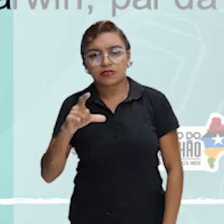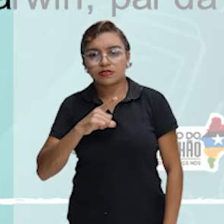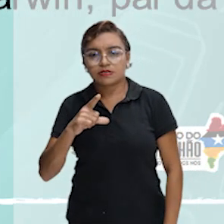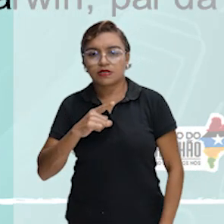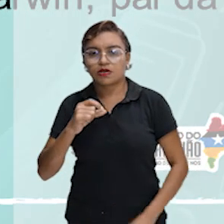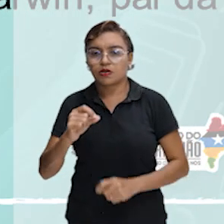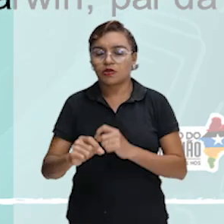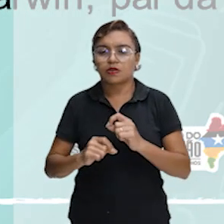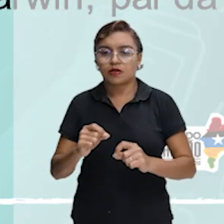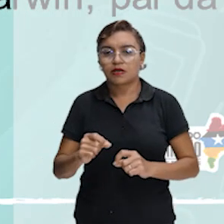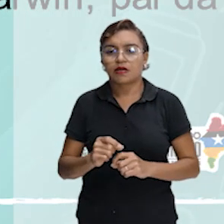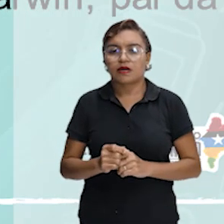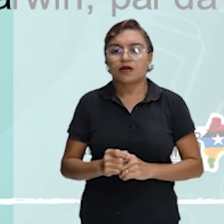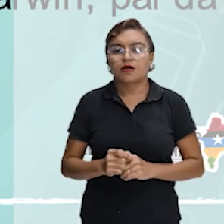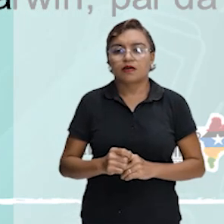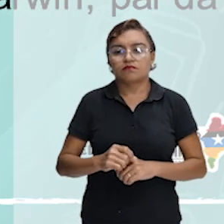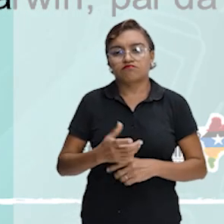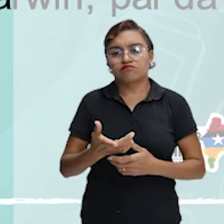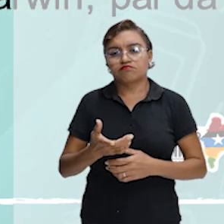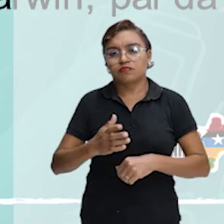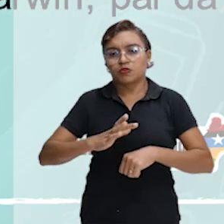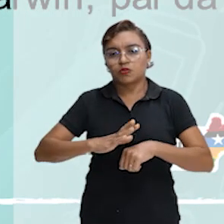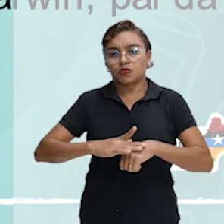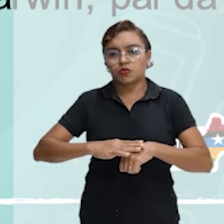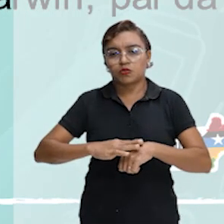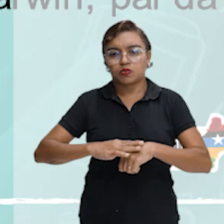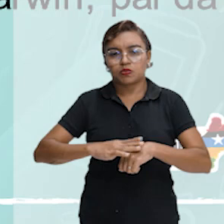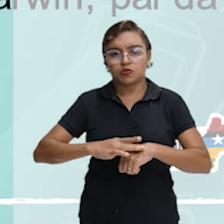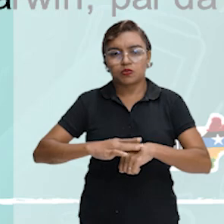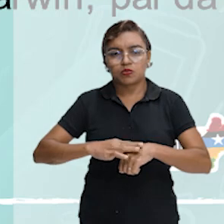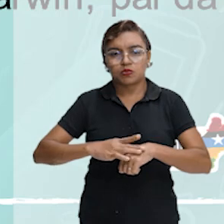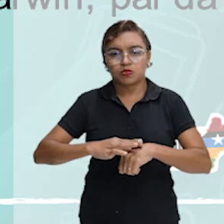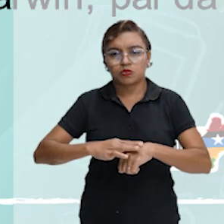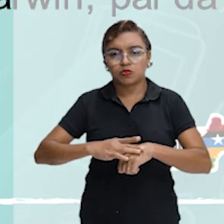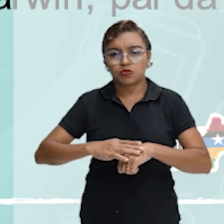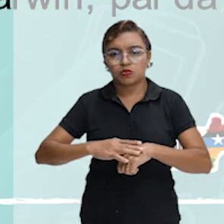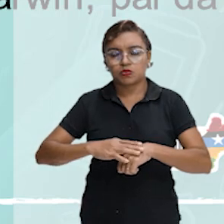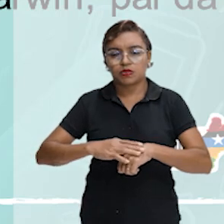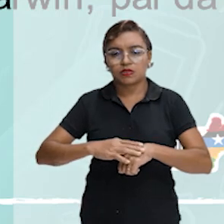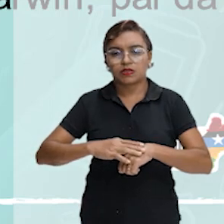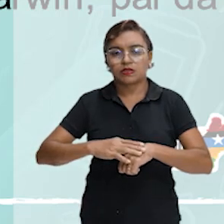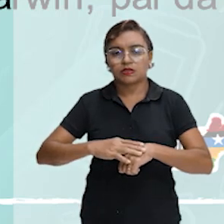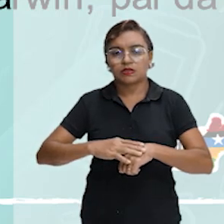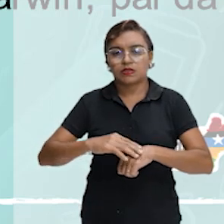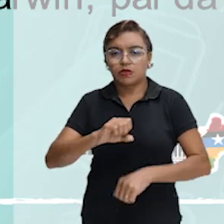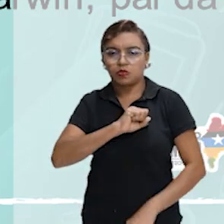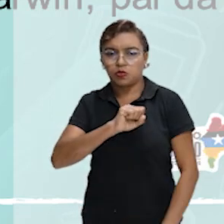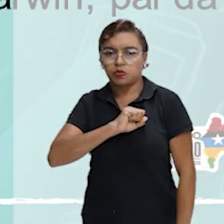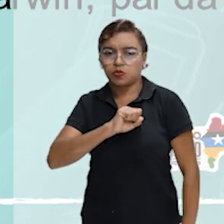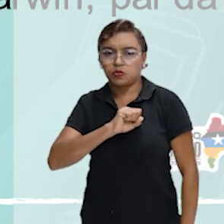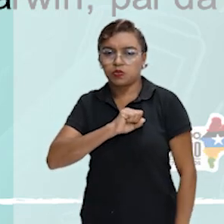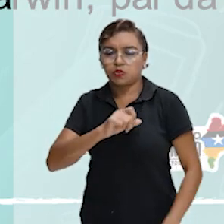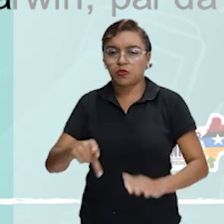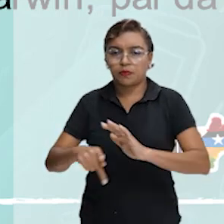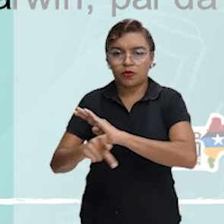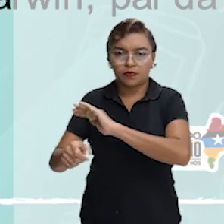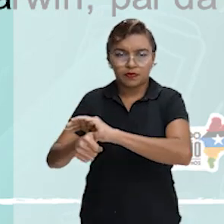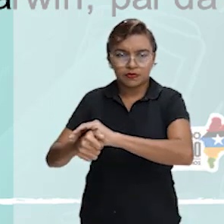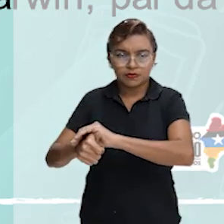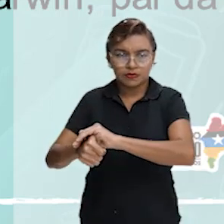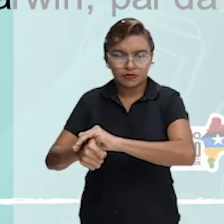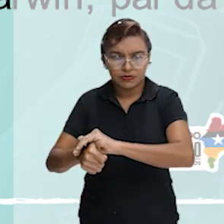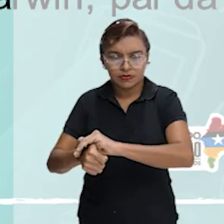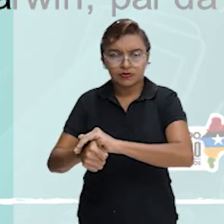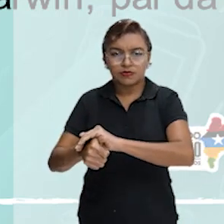insuficiência cardíaca ditava o último suspiro de Harriet. O coração da tartaruga gigante